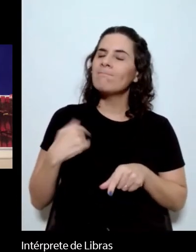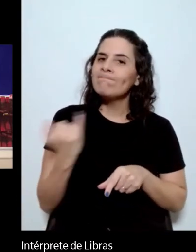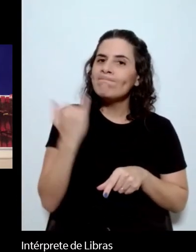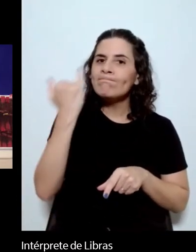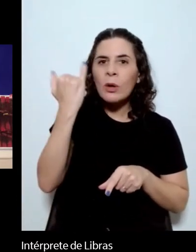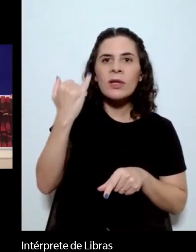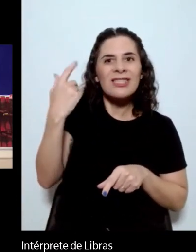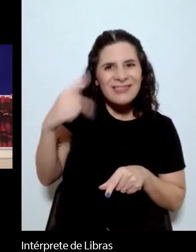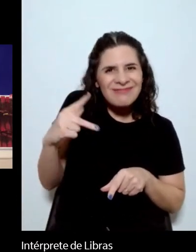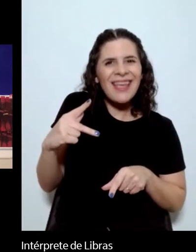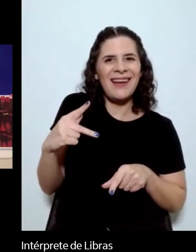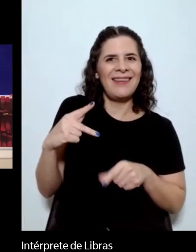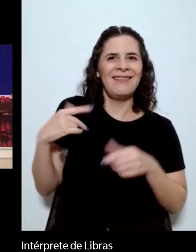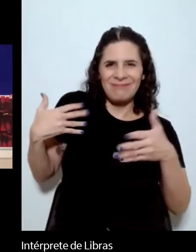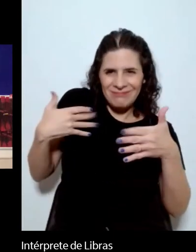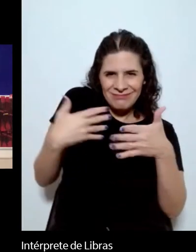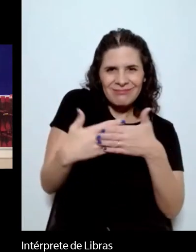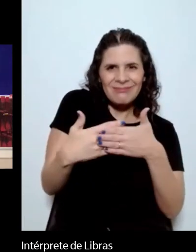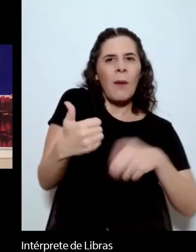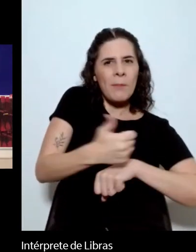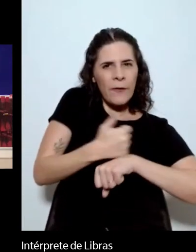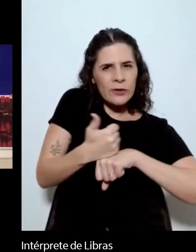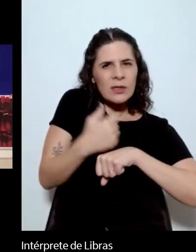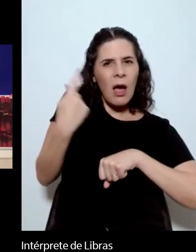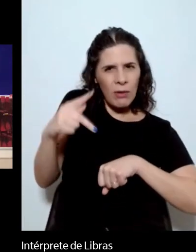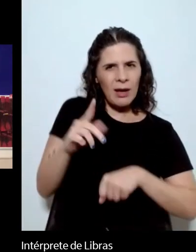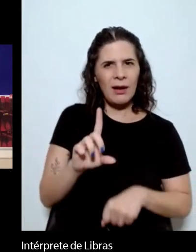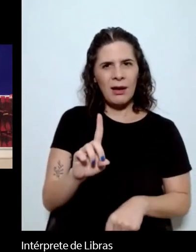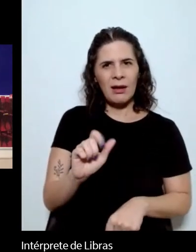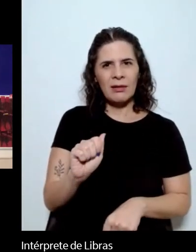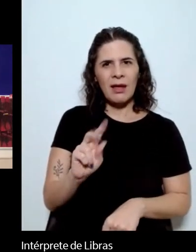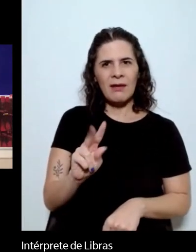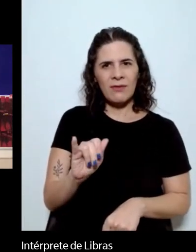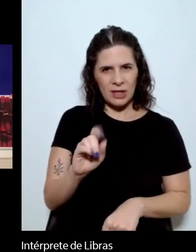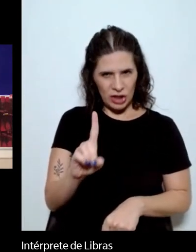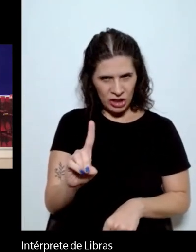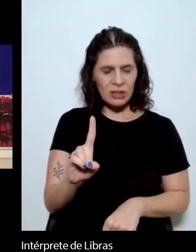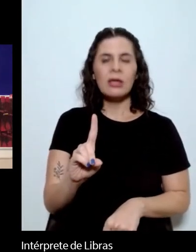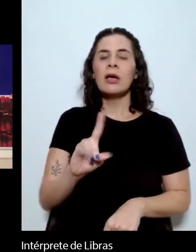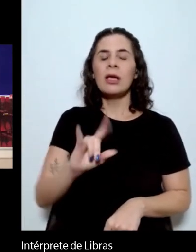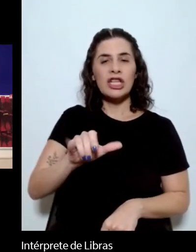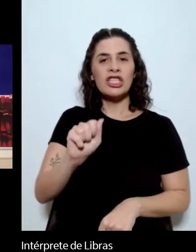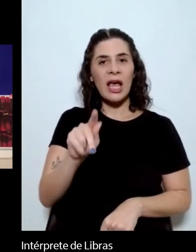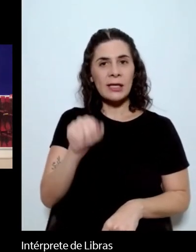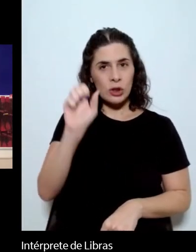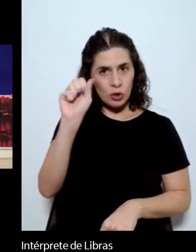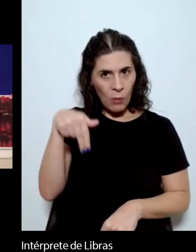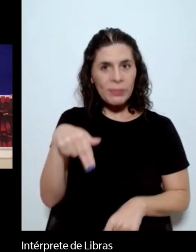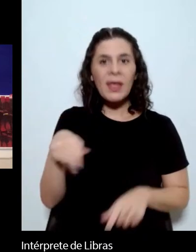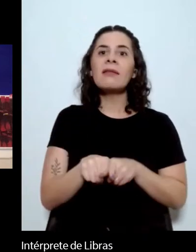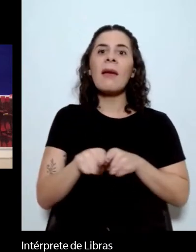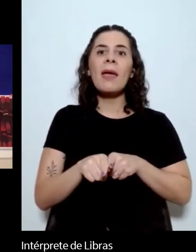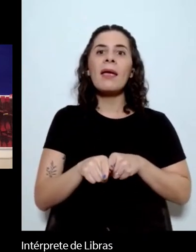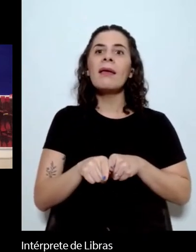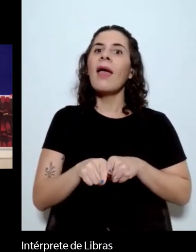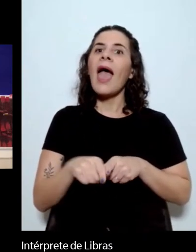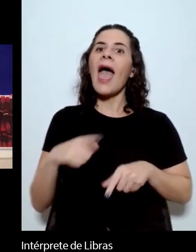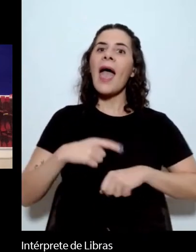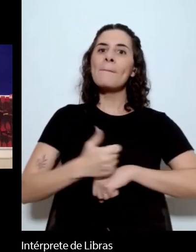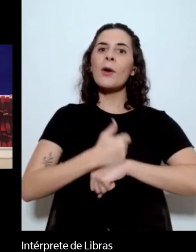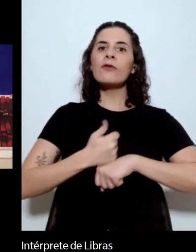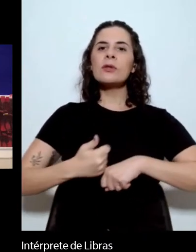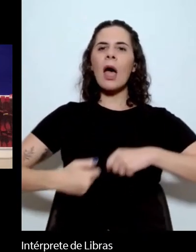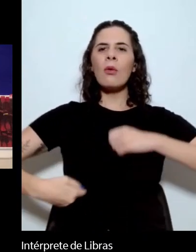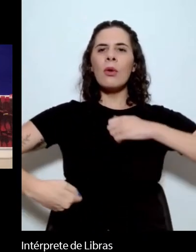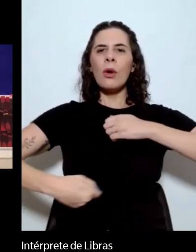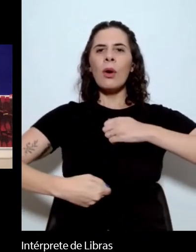professor David Jackson é que o professor também atua como violoncelista em várias orquestras e